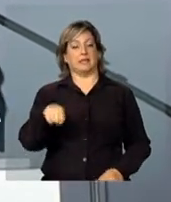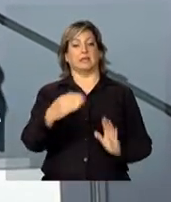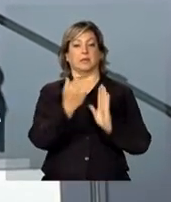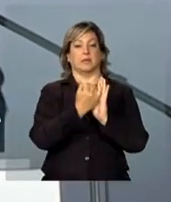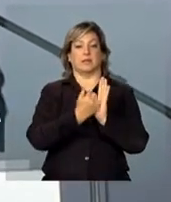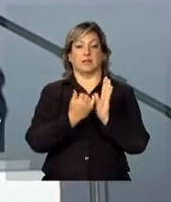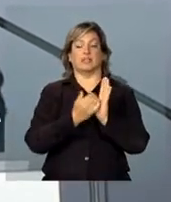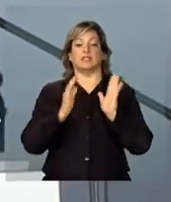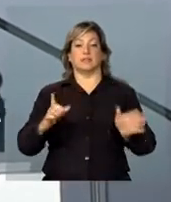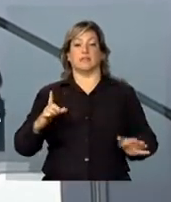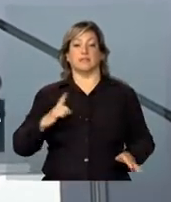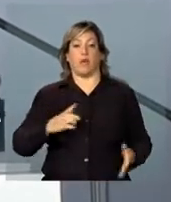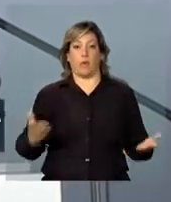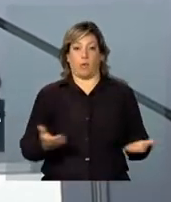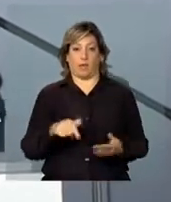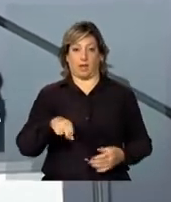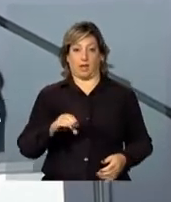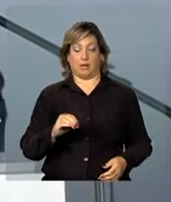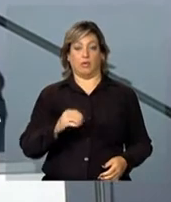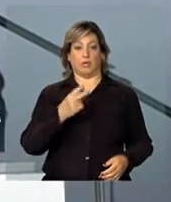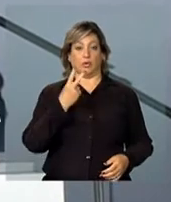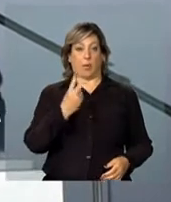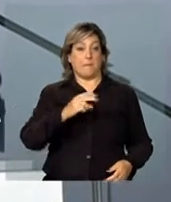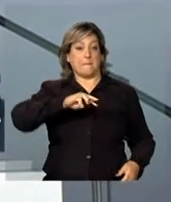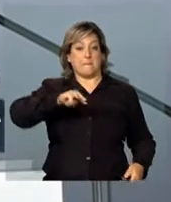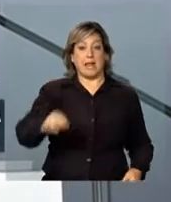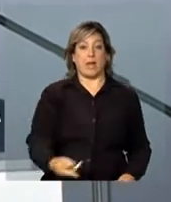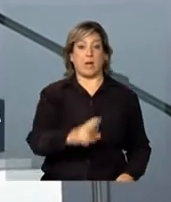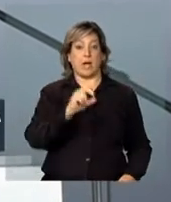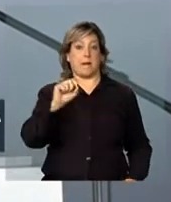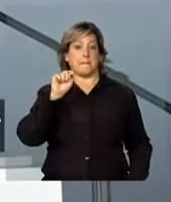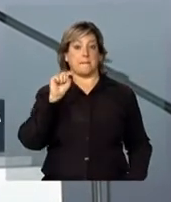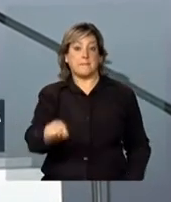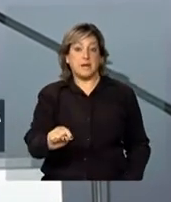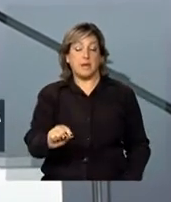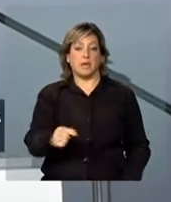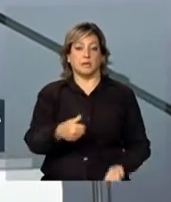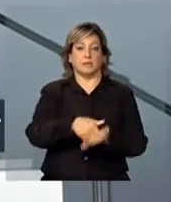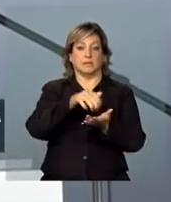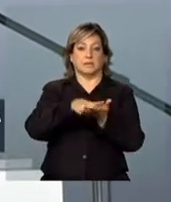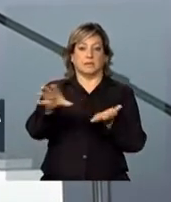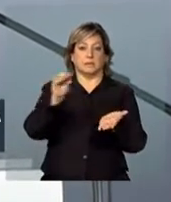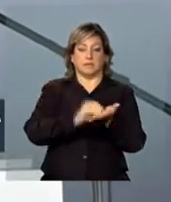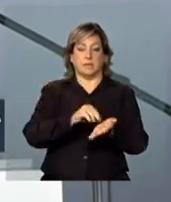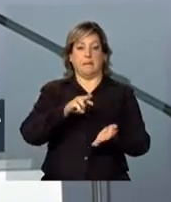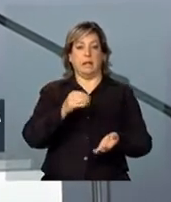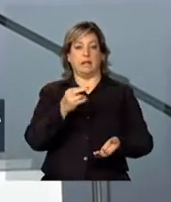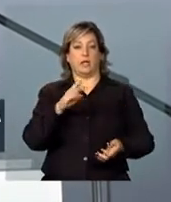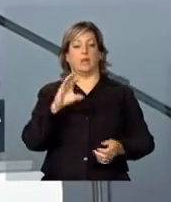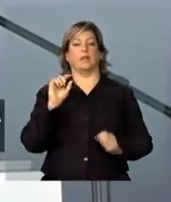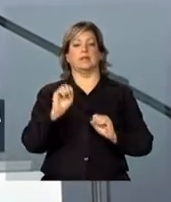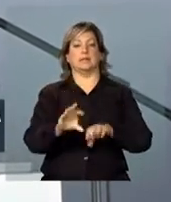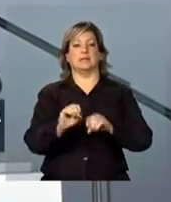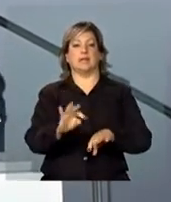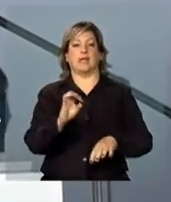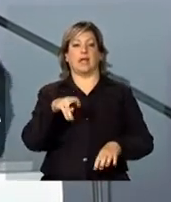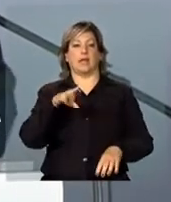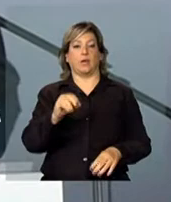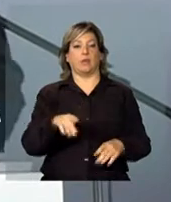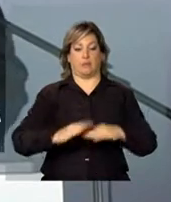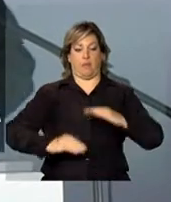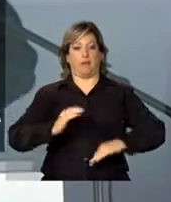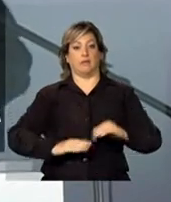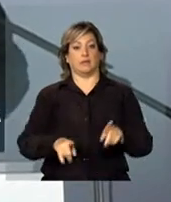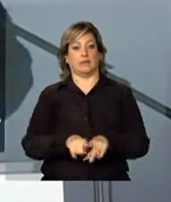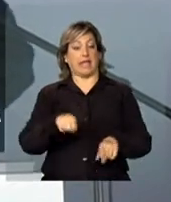tivemos, esse ano, 2,5 de matrículas de ensino técnico profissionalizante. Então, esse instituto,